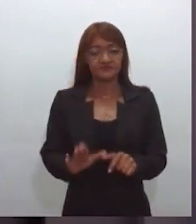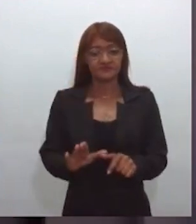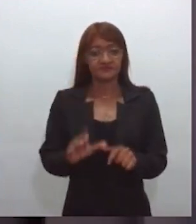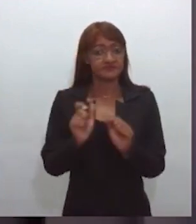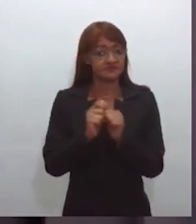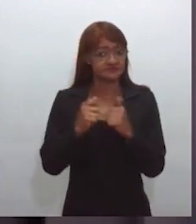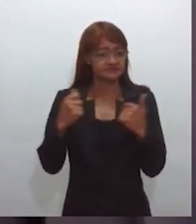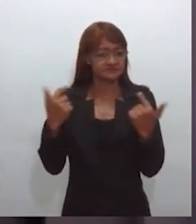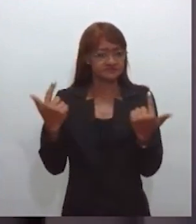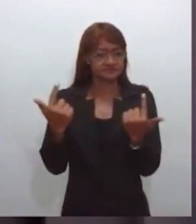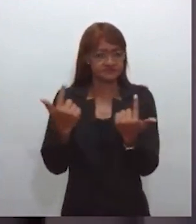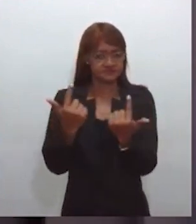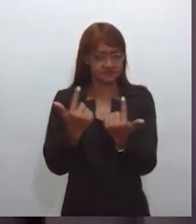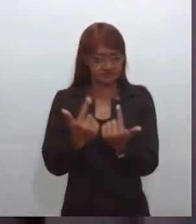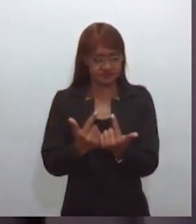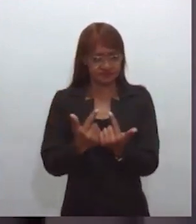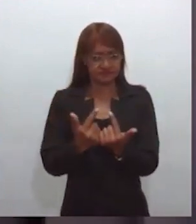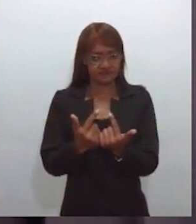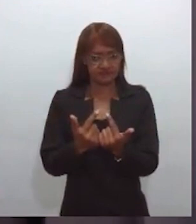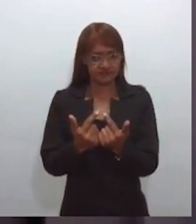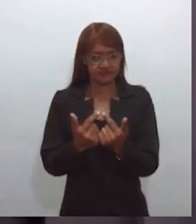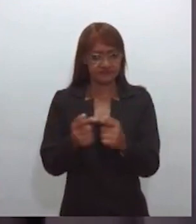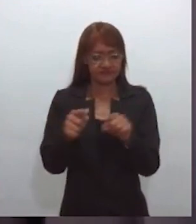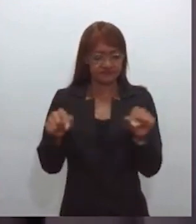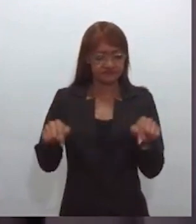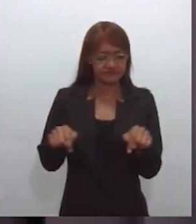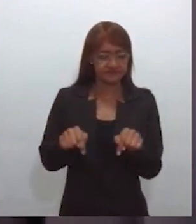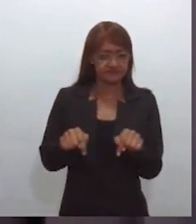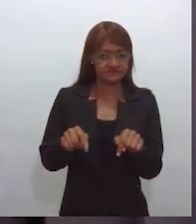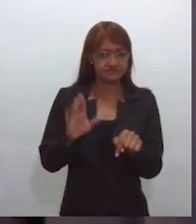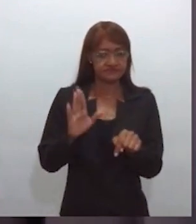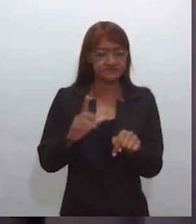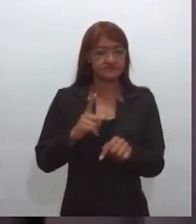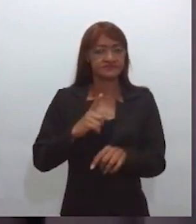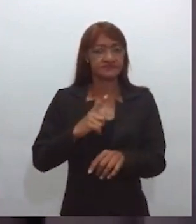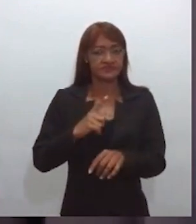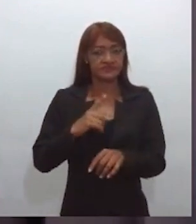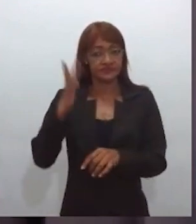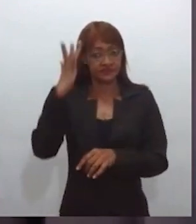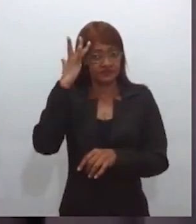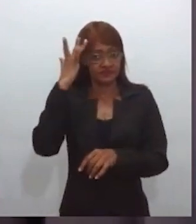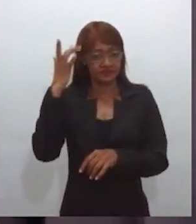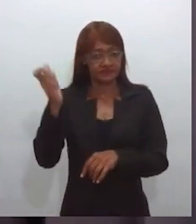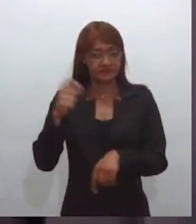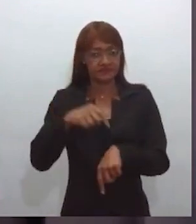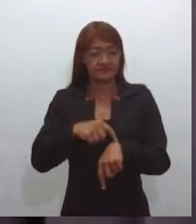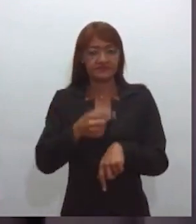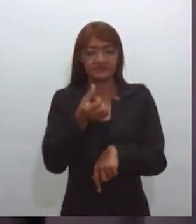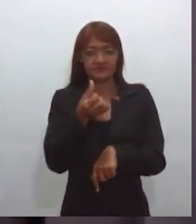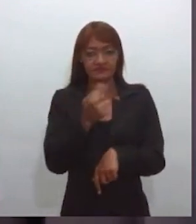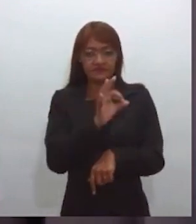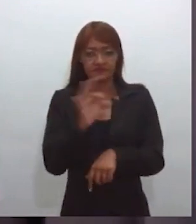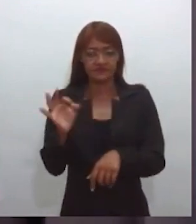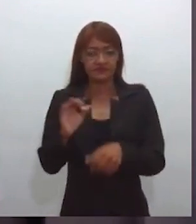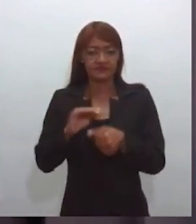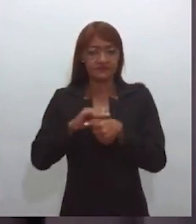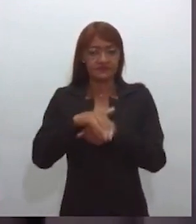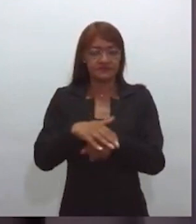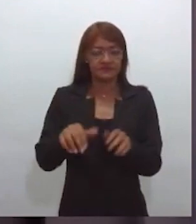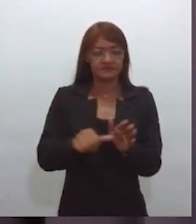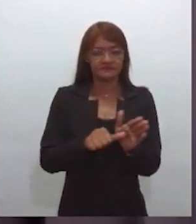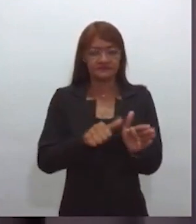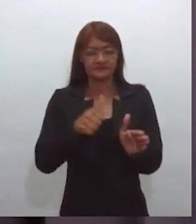hall da Assembleia Legislativa, realiza amanhã, às 18 horas, sua primeira edição de